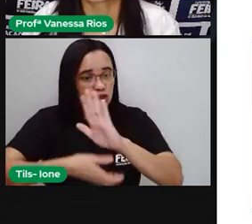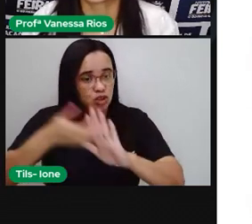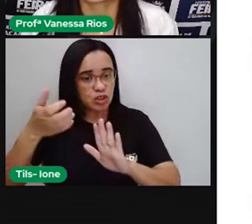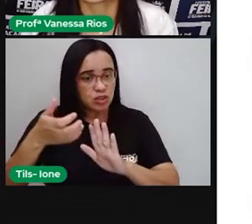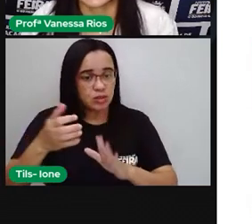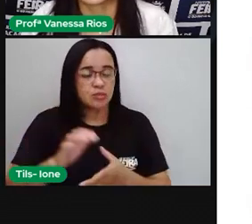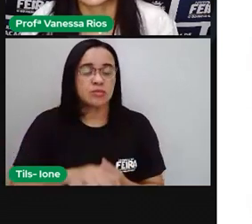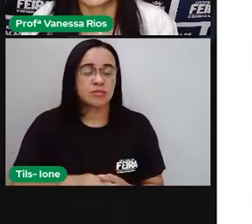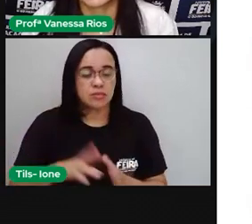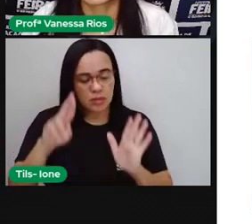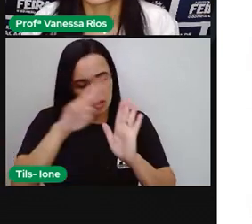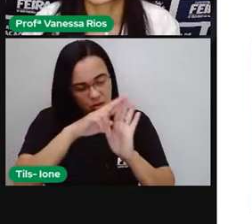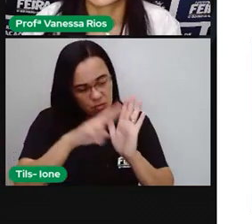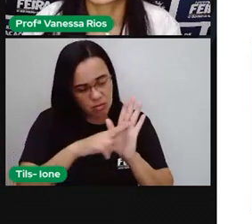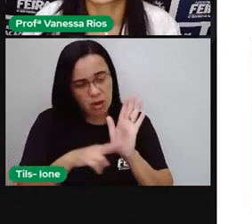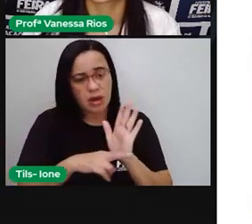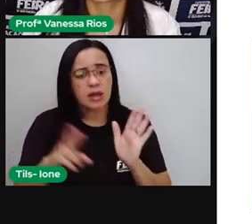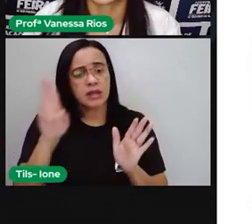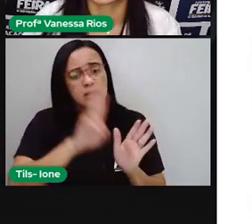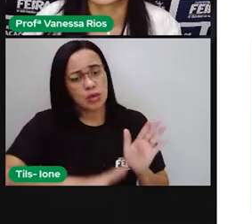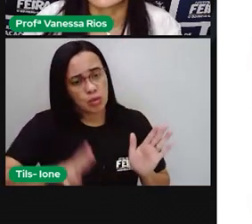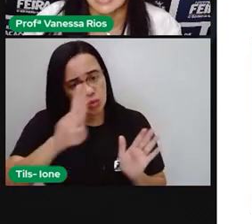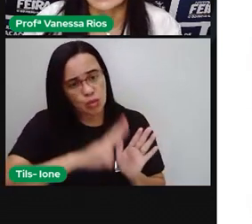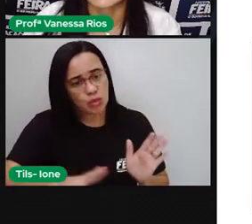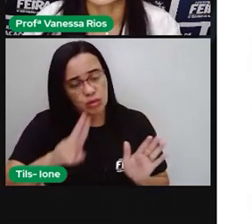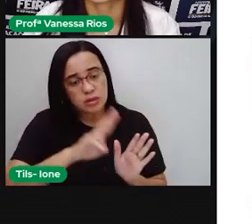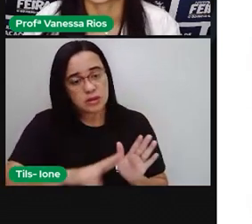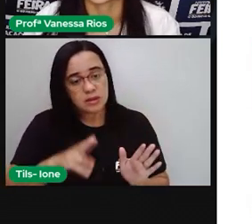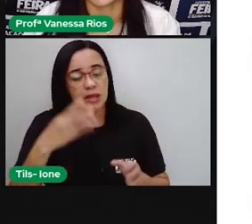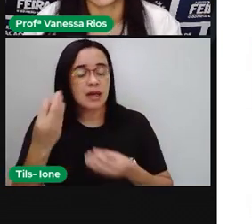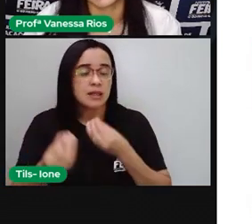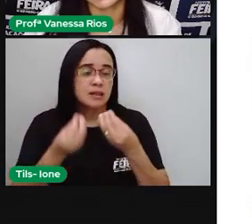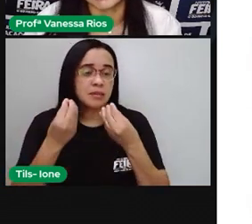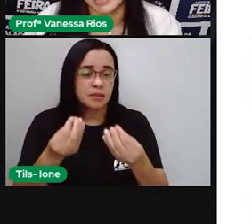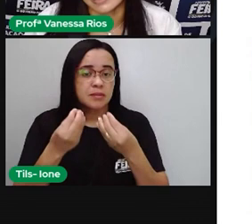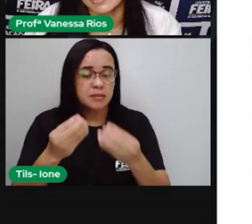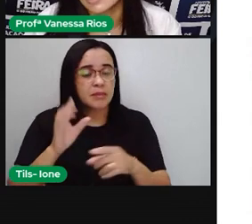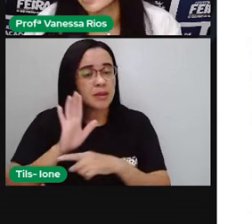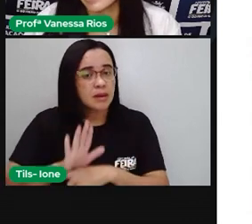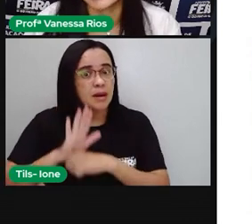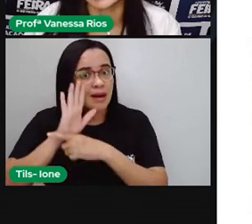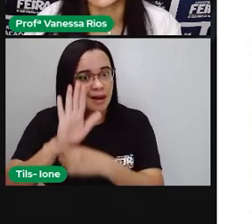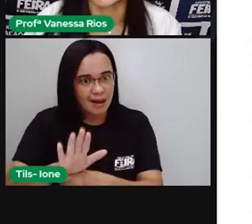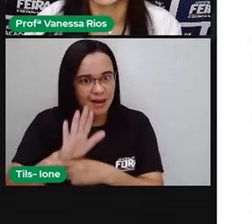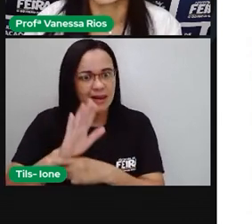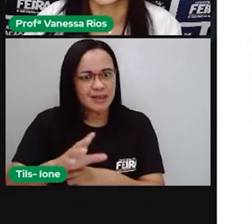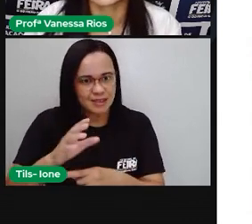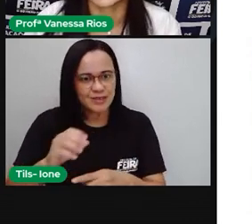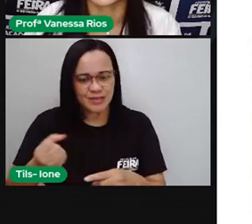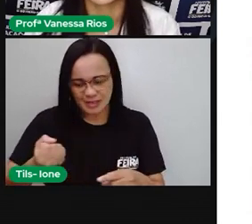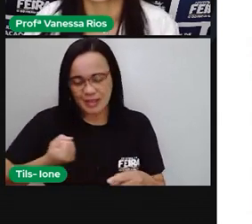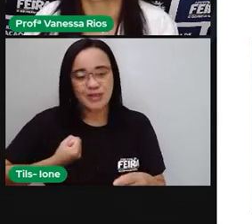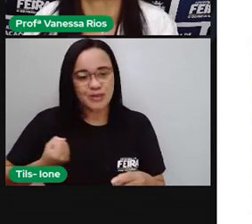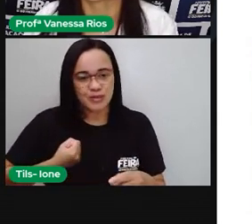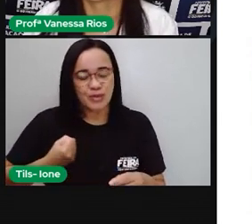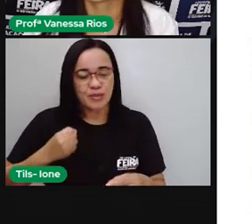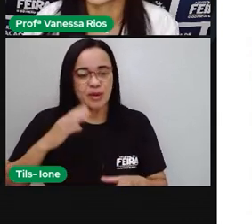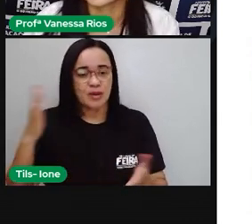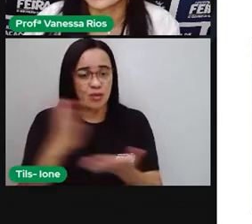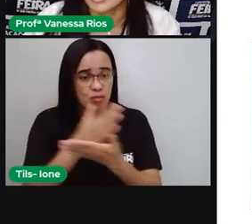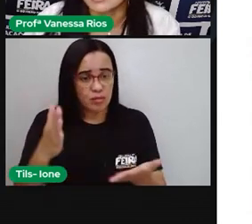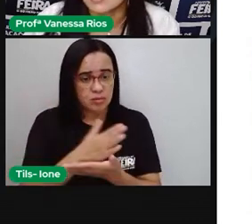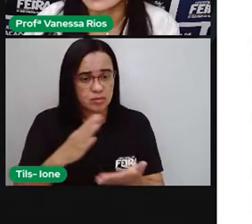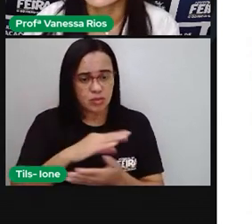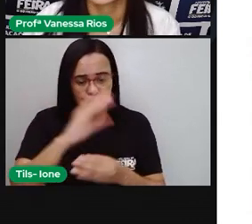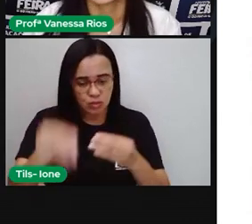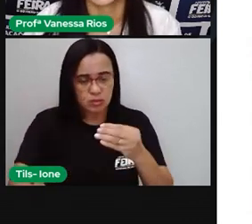uma regra utilizada, né, para que os números sejam arredondados, sejam aproximados em determinados valores, né, que às vezes são muito